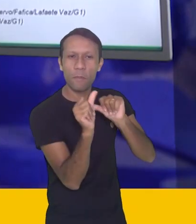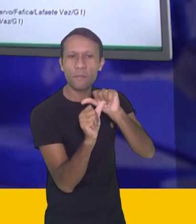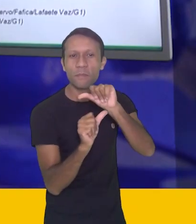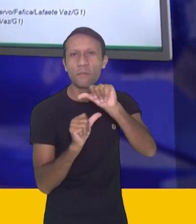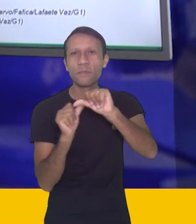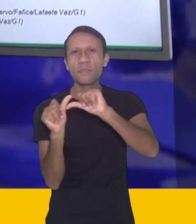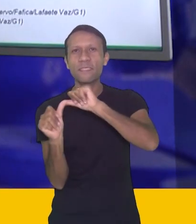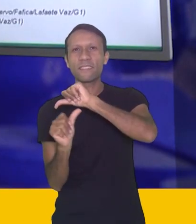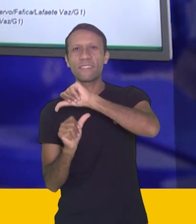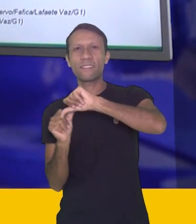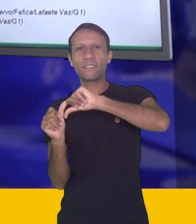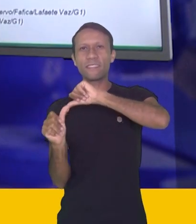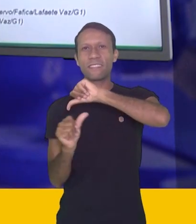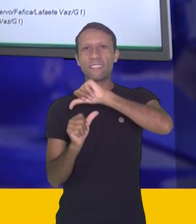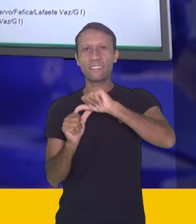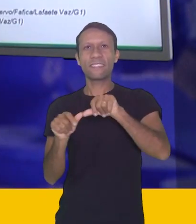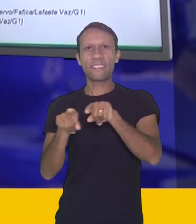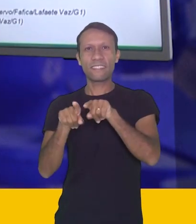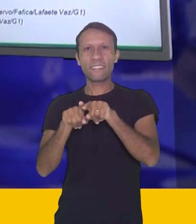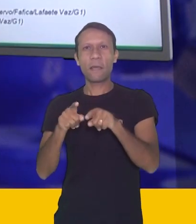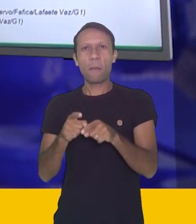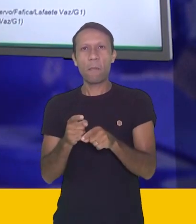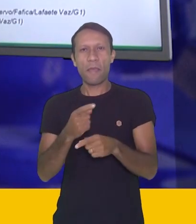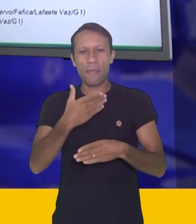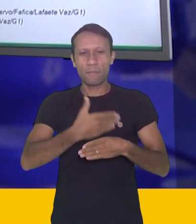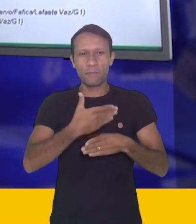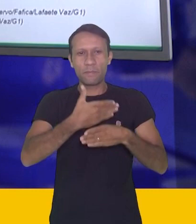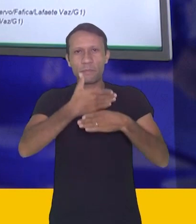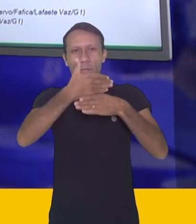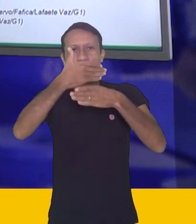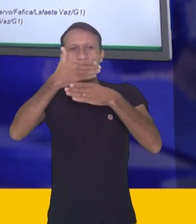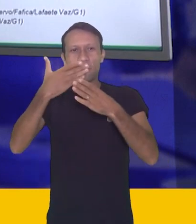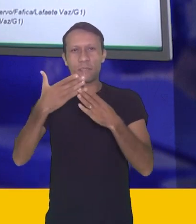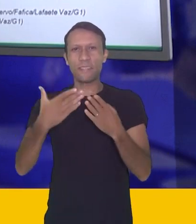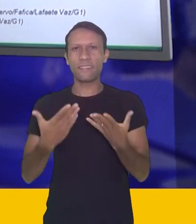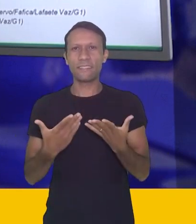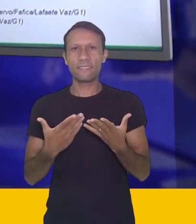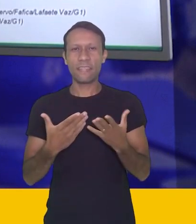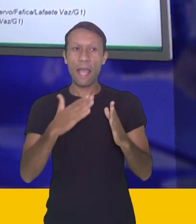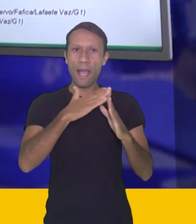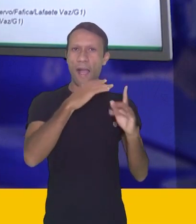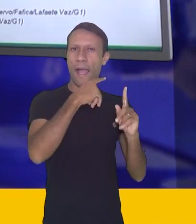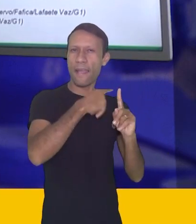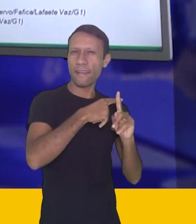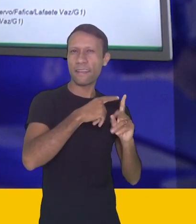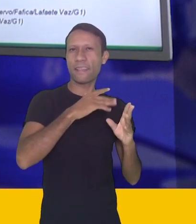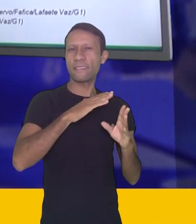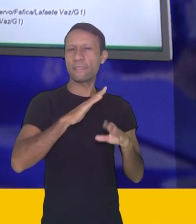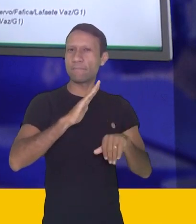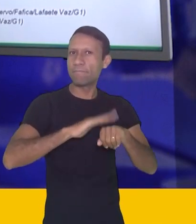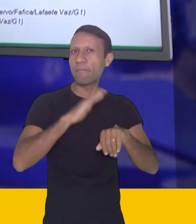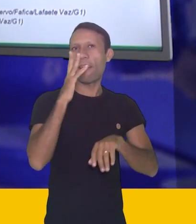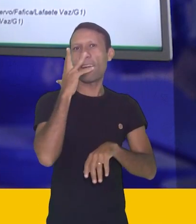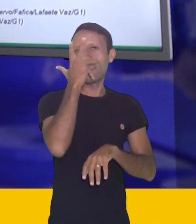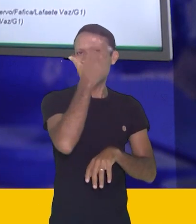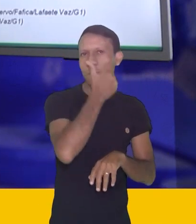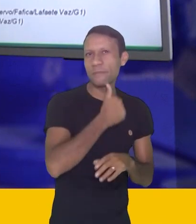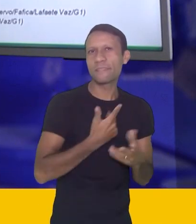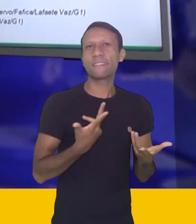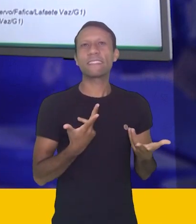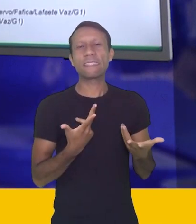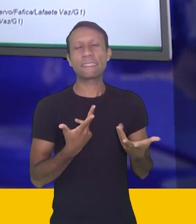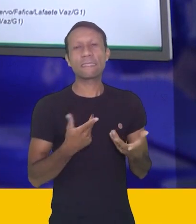também na estrutura física da catedral, que passa a ter um ar de modernidade maior, né? Embora acabe perdendo a